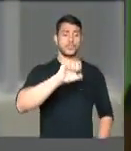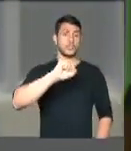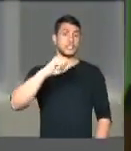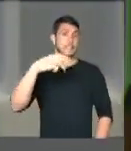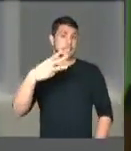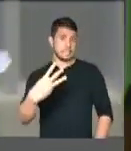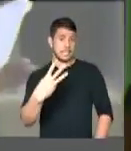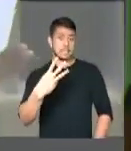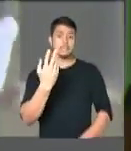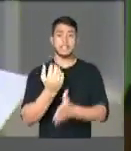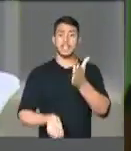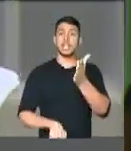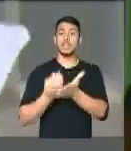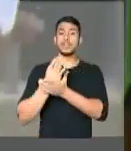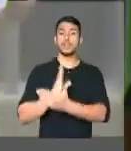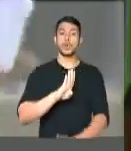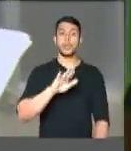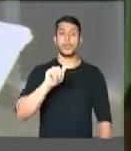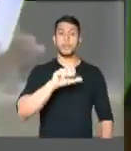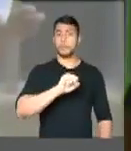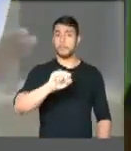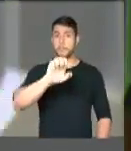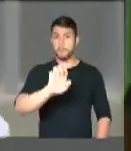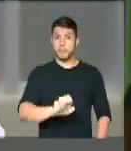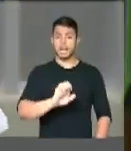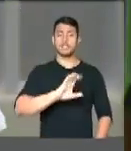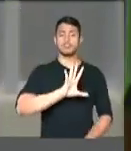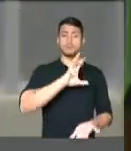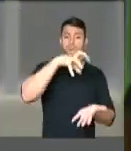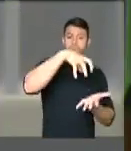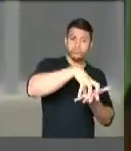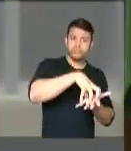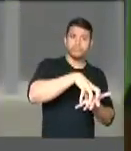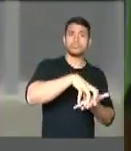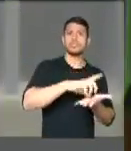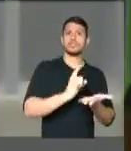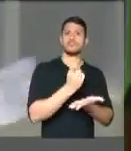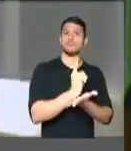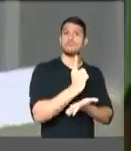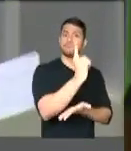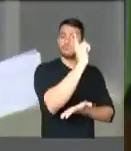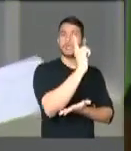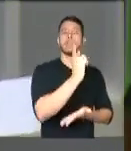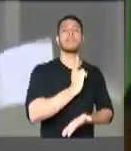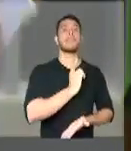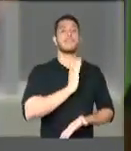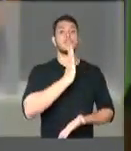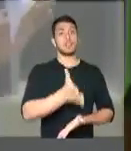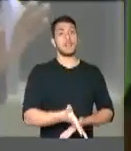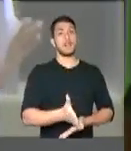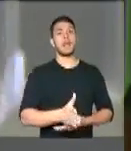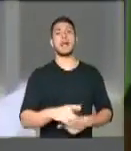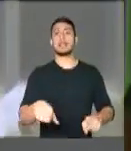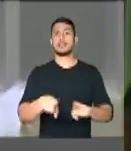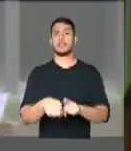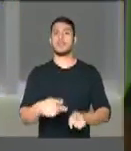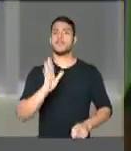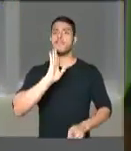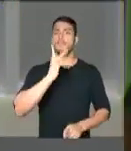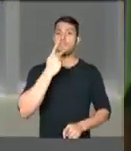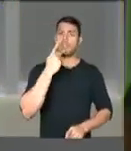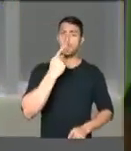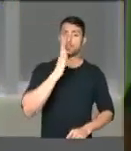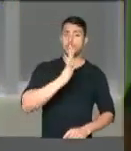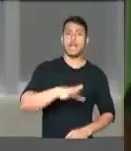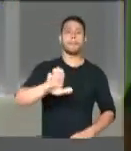instalada, se fizeram deslocamento das comunidades, fizeram mil promessas e nunca cumpriram.